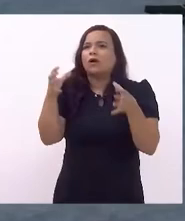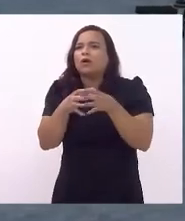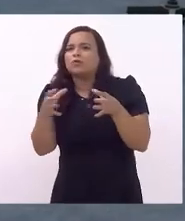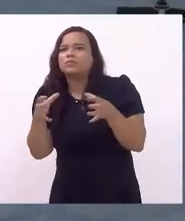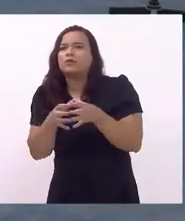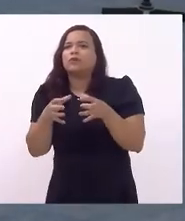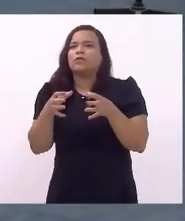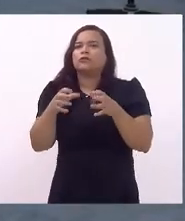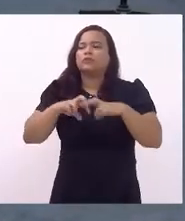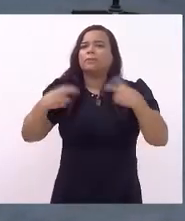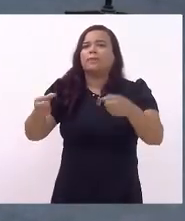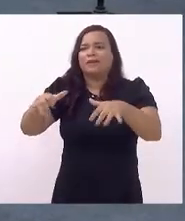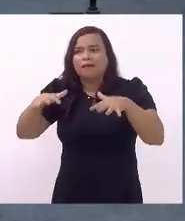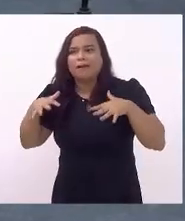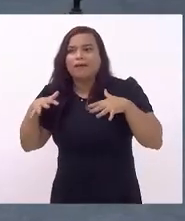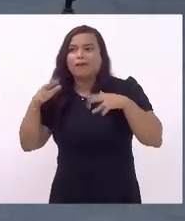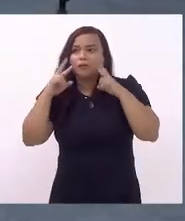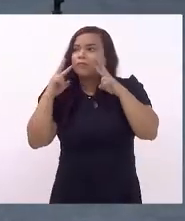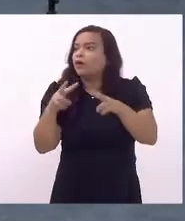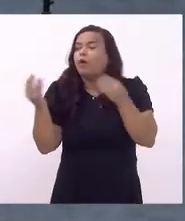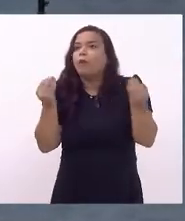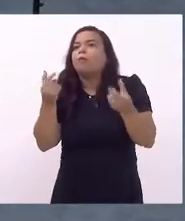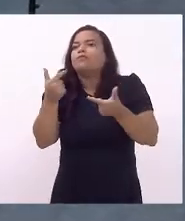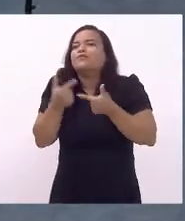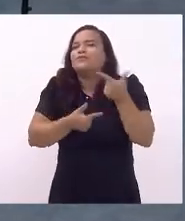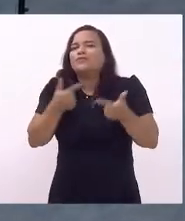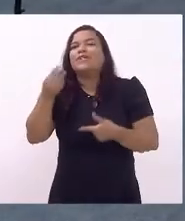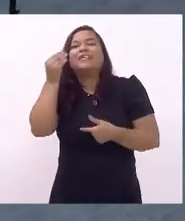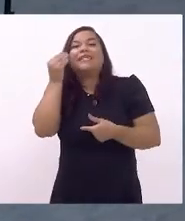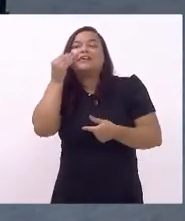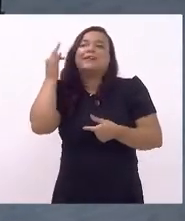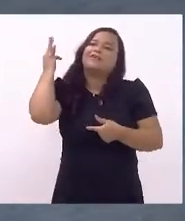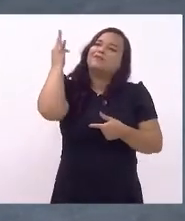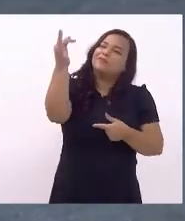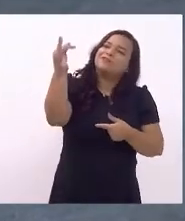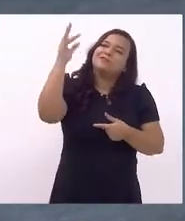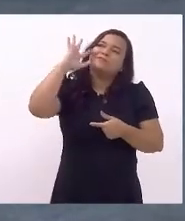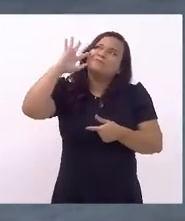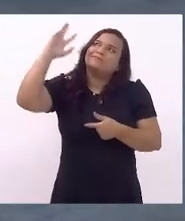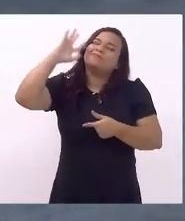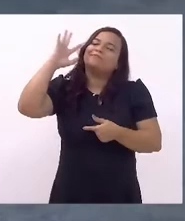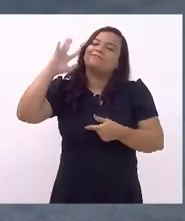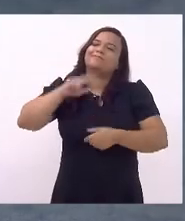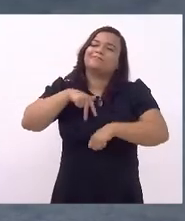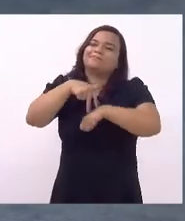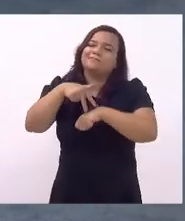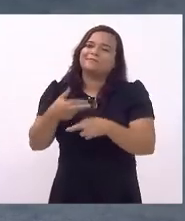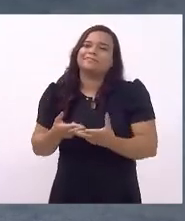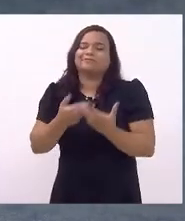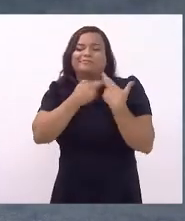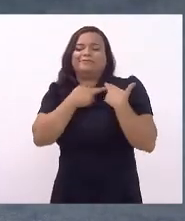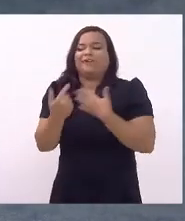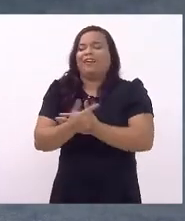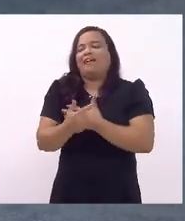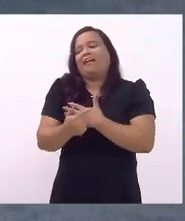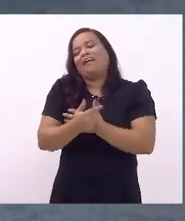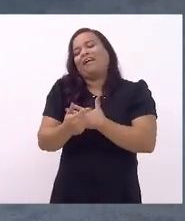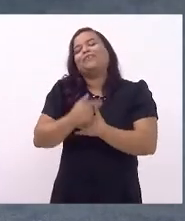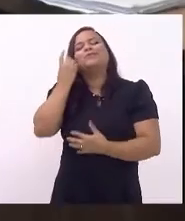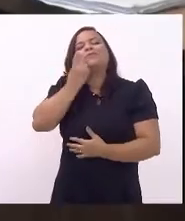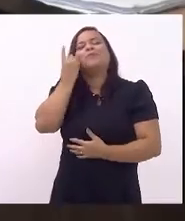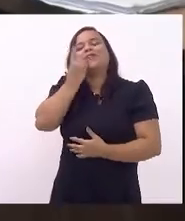vivenciar esse espaço aqui e tentar se imaginar nesse cargo de deputado. Foi uma grande